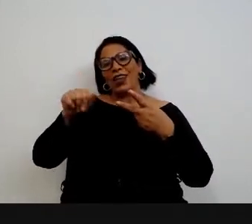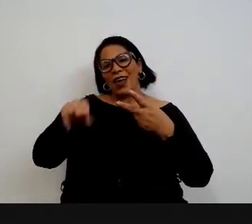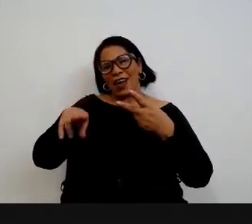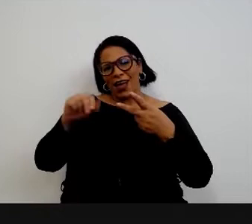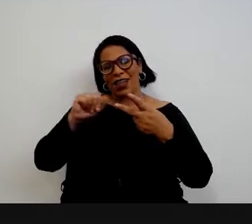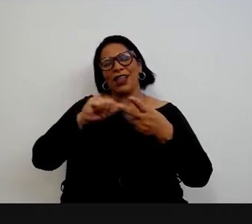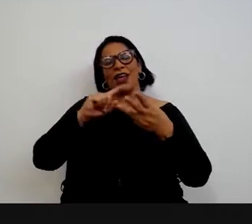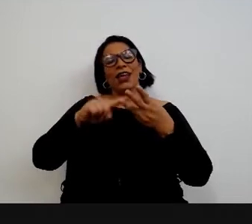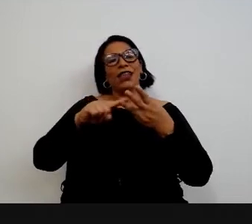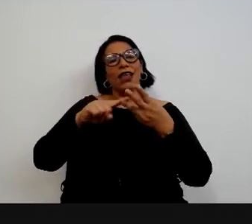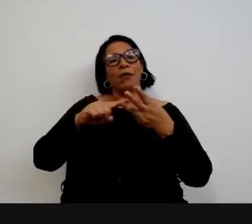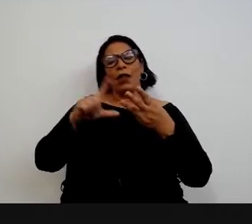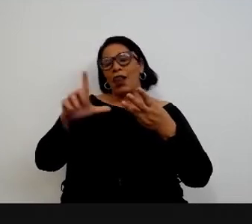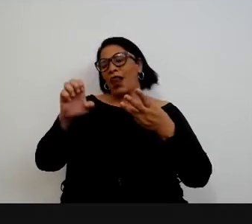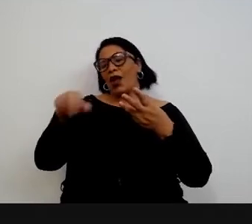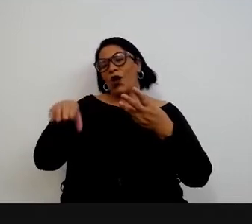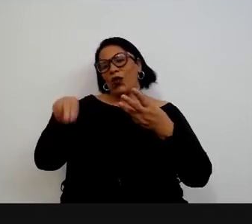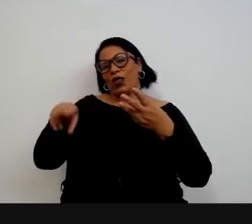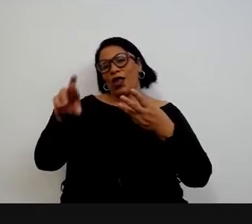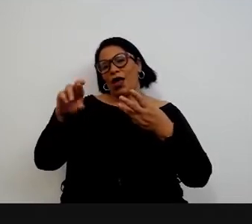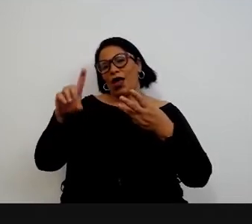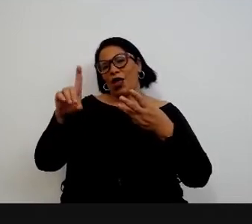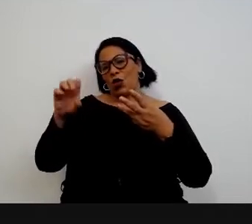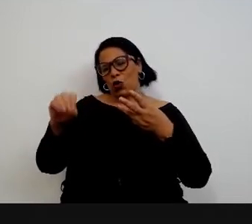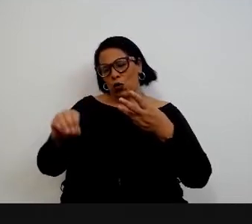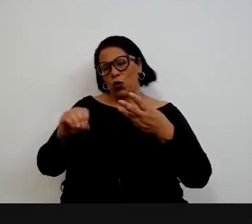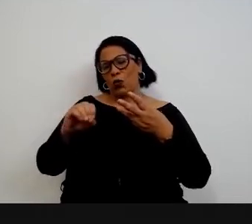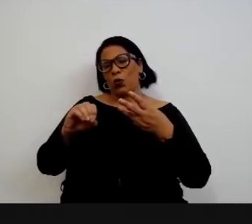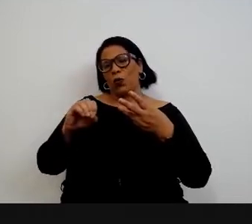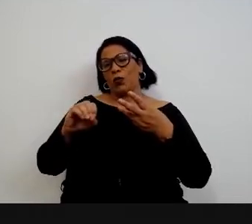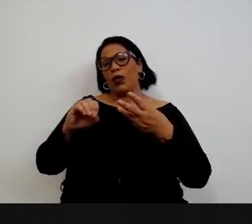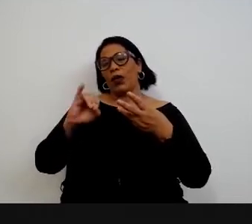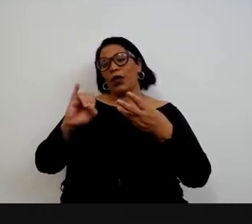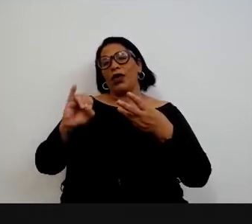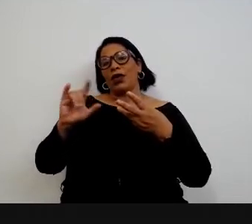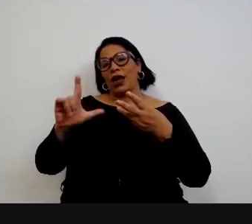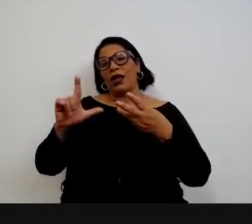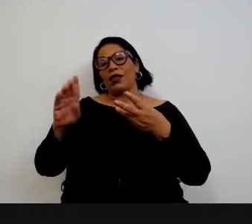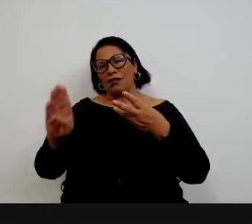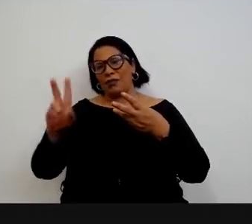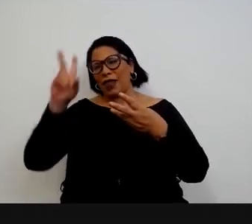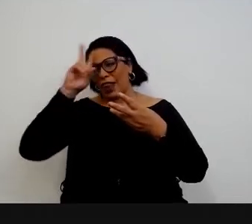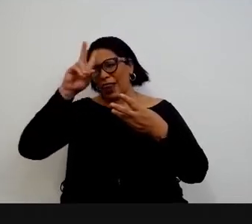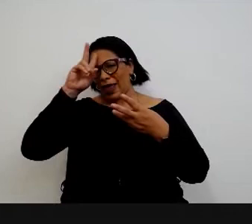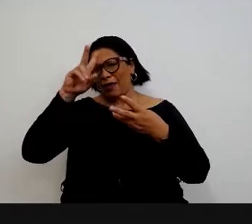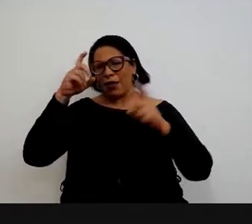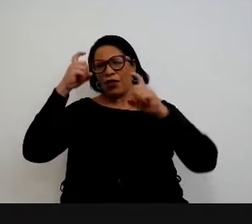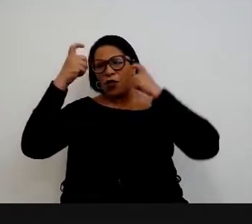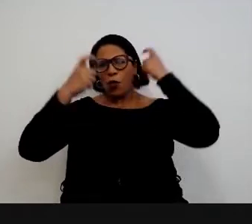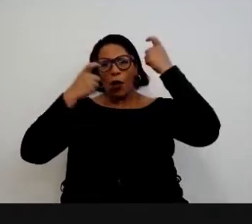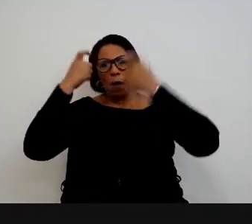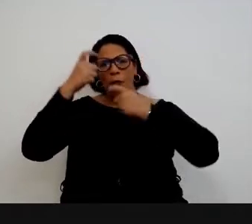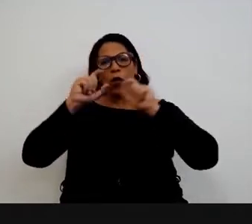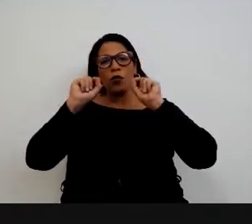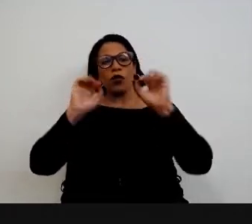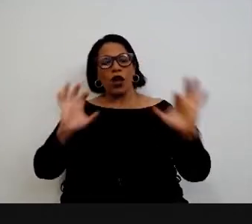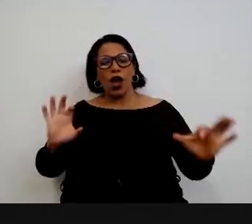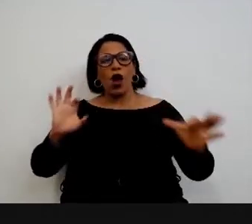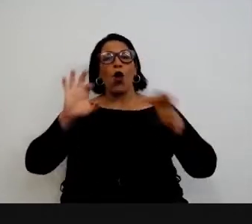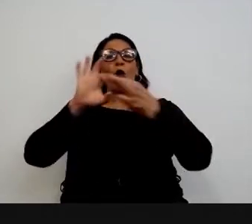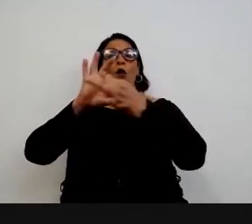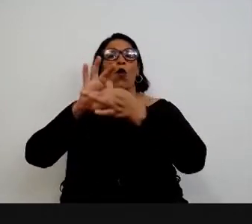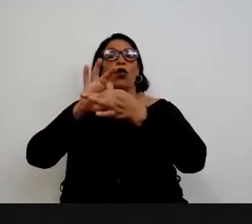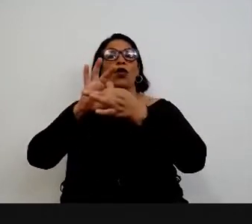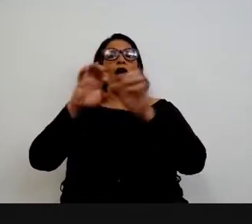Sephora à época, e o Leonardo Barbosa, do ILB. Havia uma preocupação, Flórien, dessa fusão